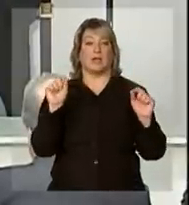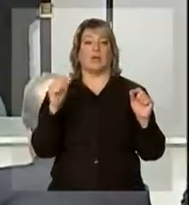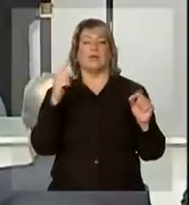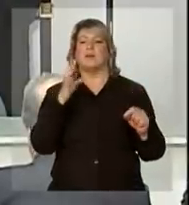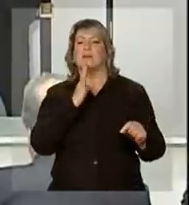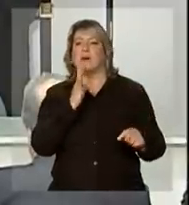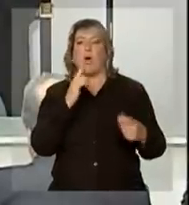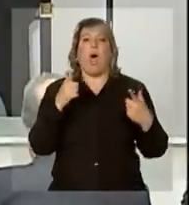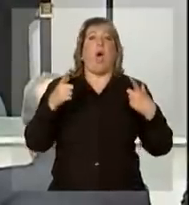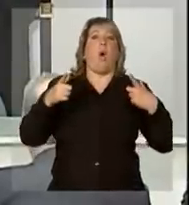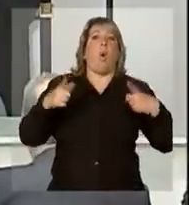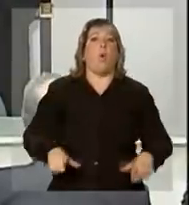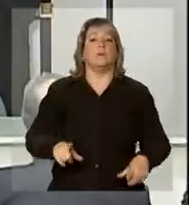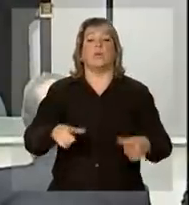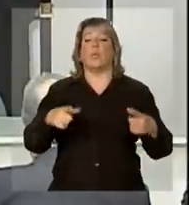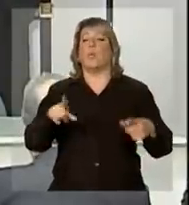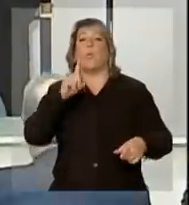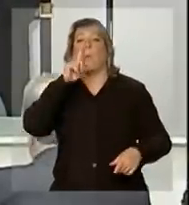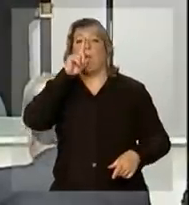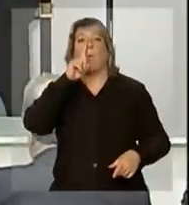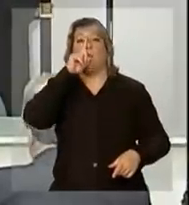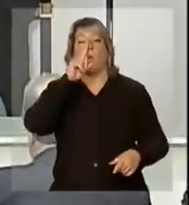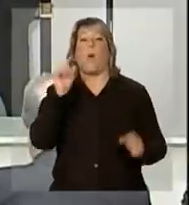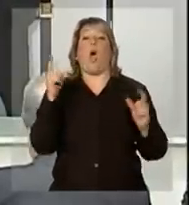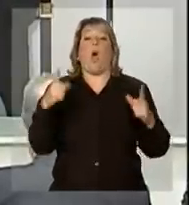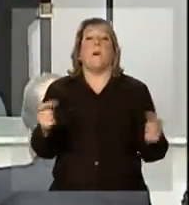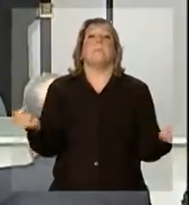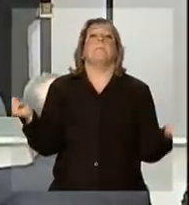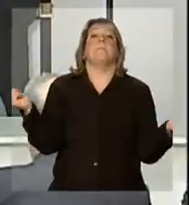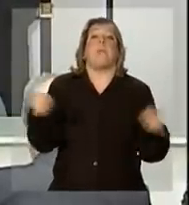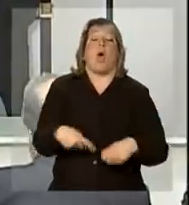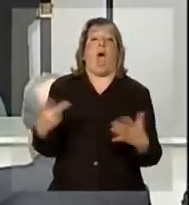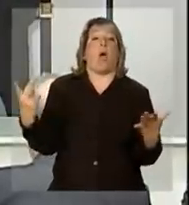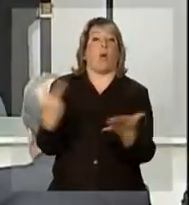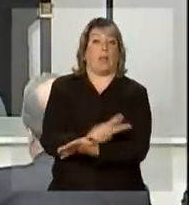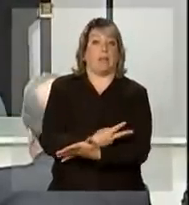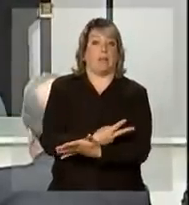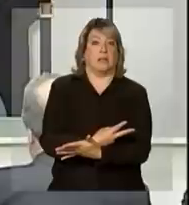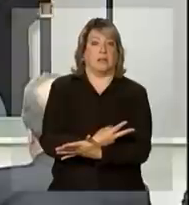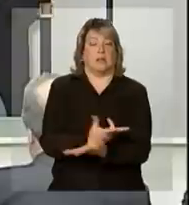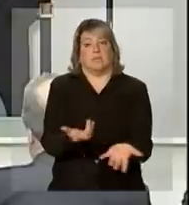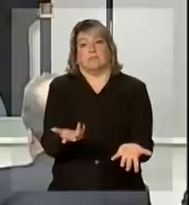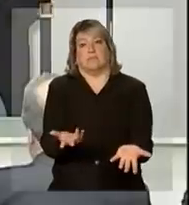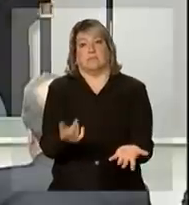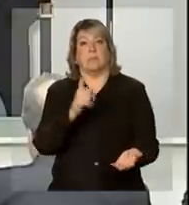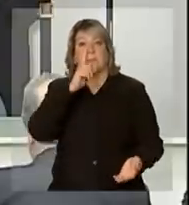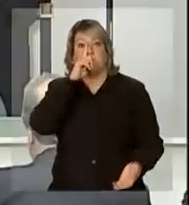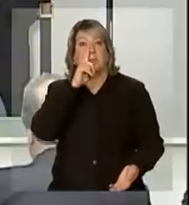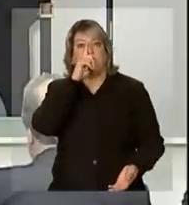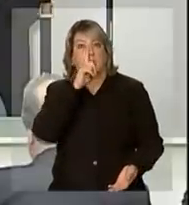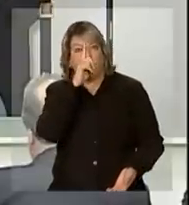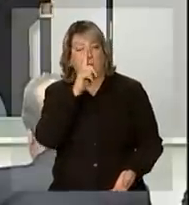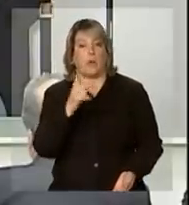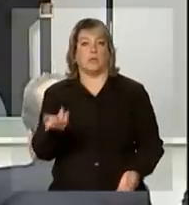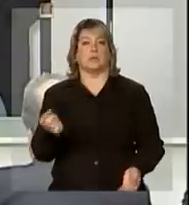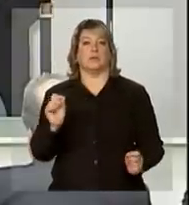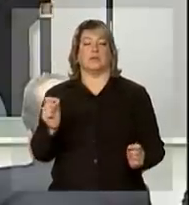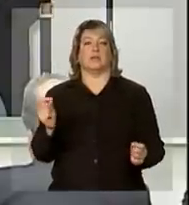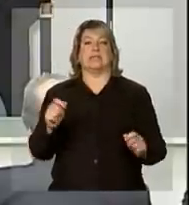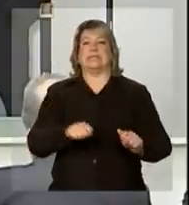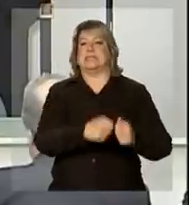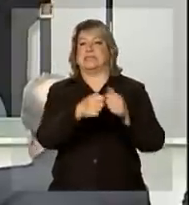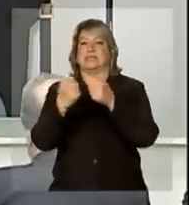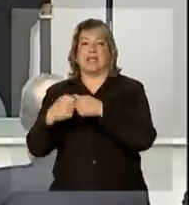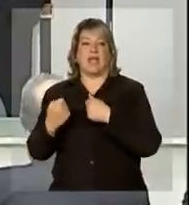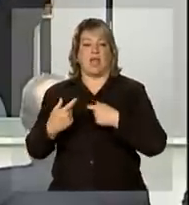se encontram as áreas de risco, onde pode acontecer um fenômeno perigoso que vai trazer danos